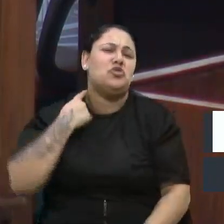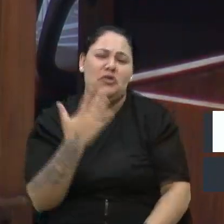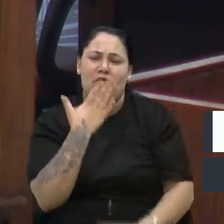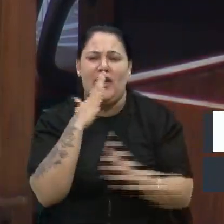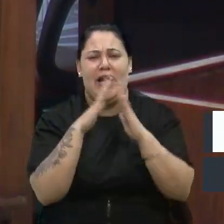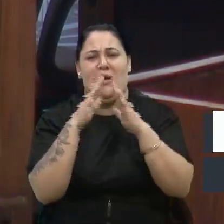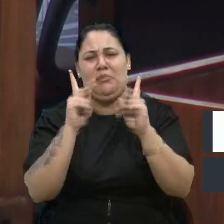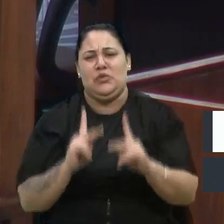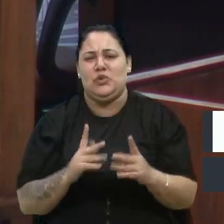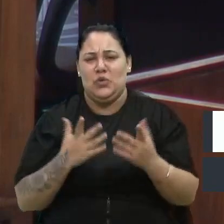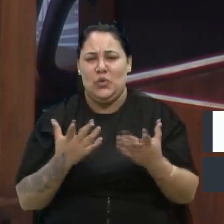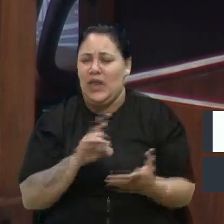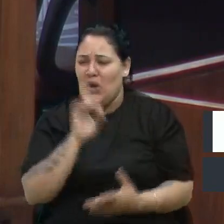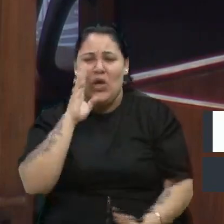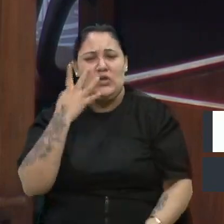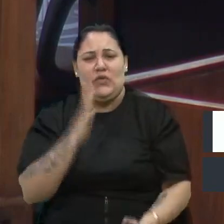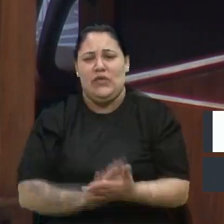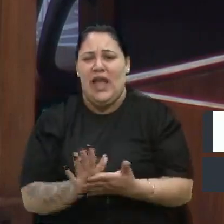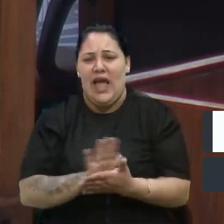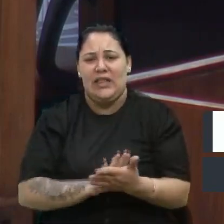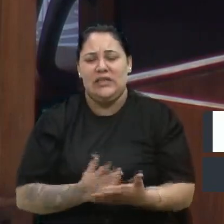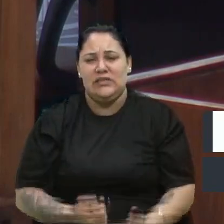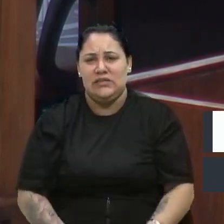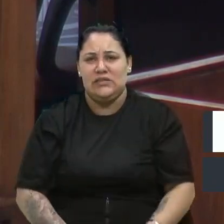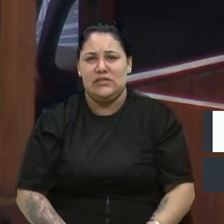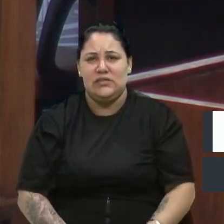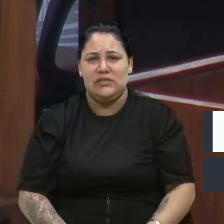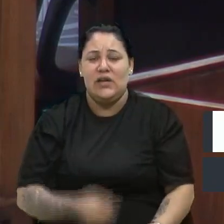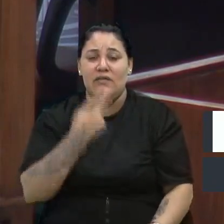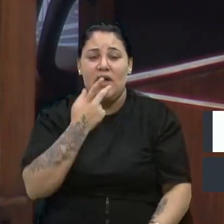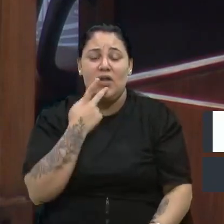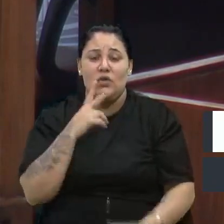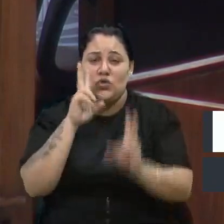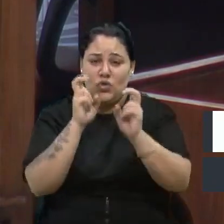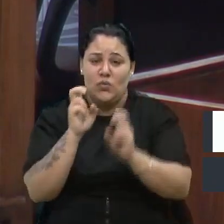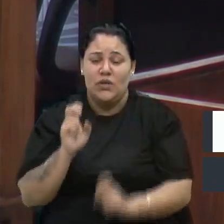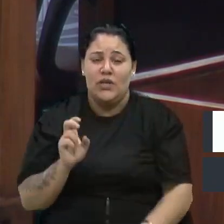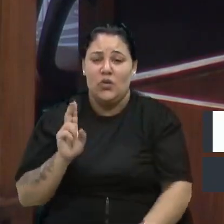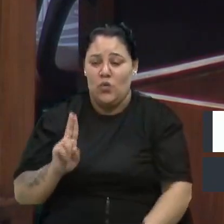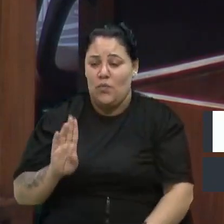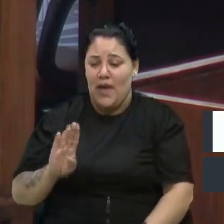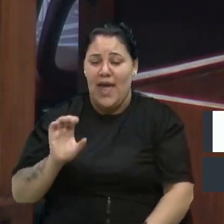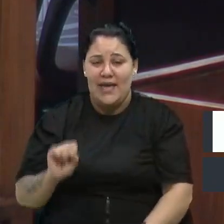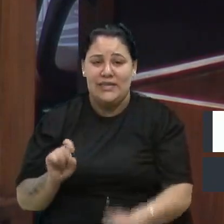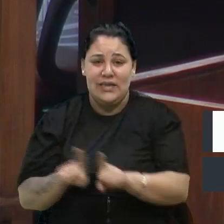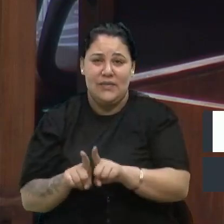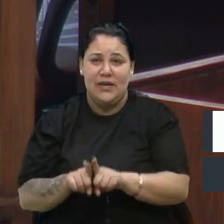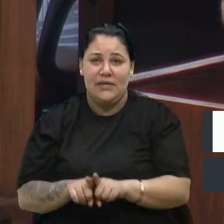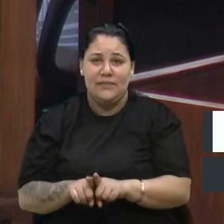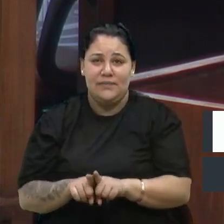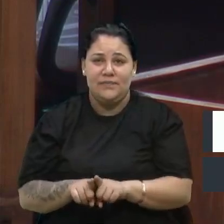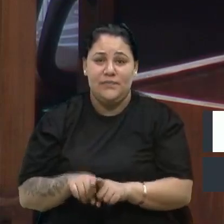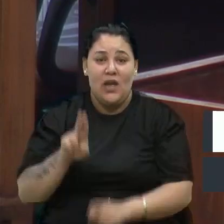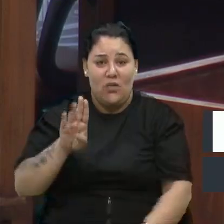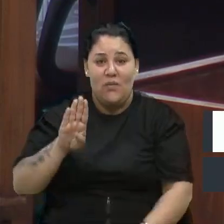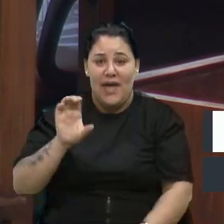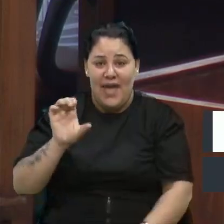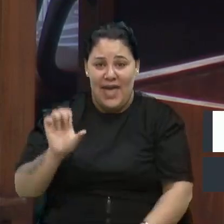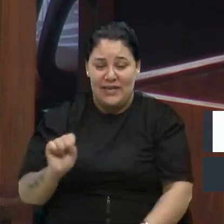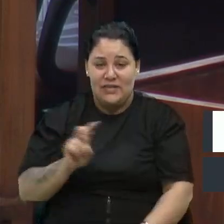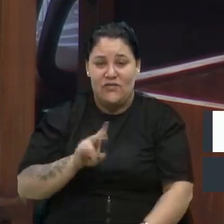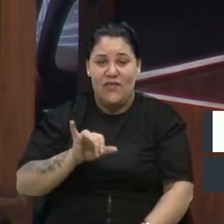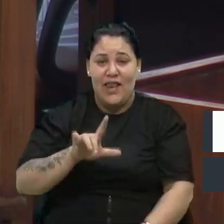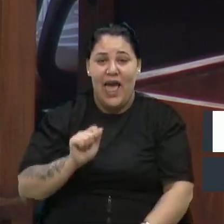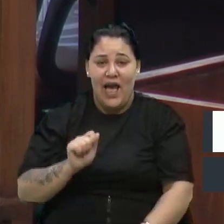pessoas e não é resolvido. Se falou sobre a tensão básica. A UBS do Vila IP, a semana passada, ficou sem os